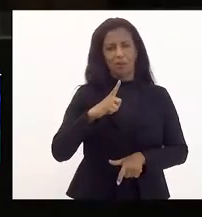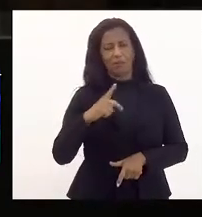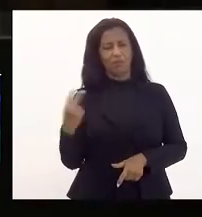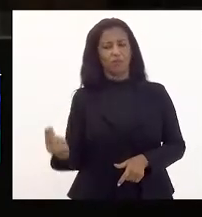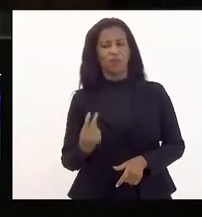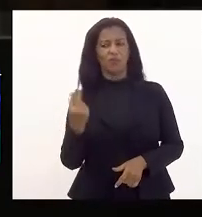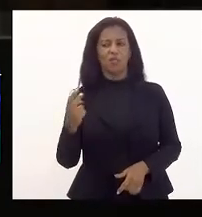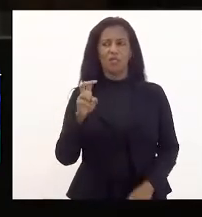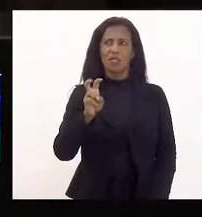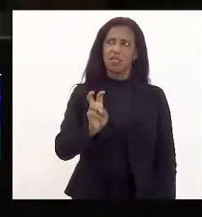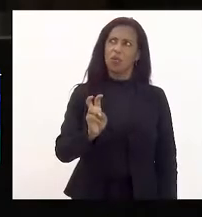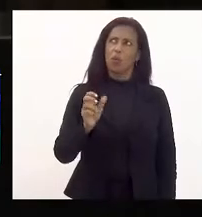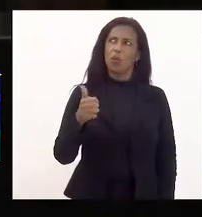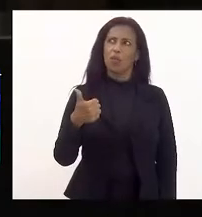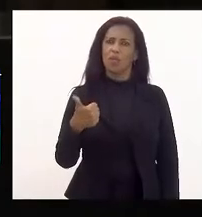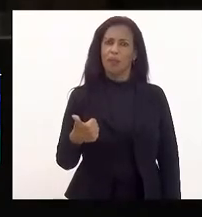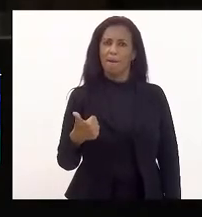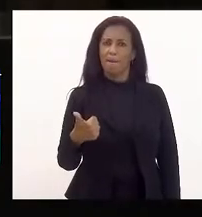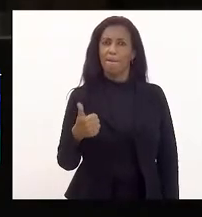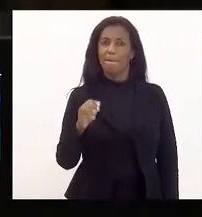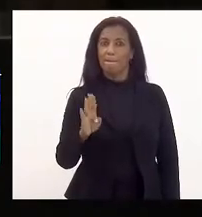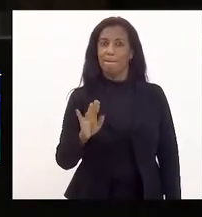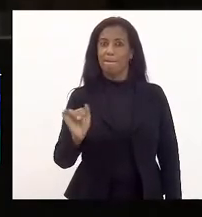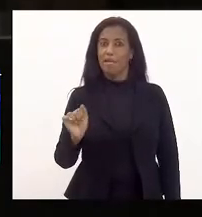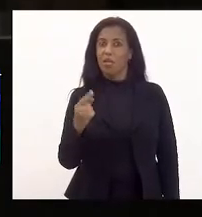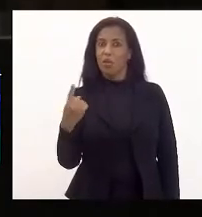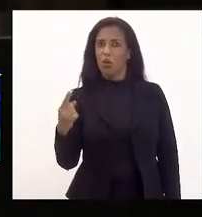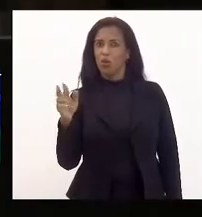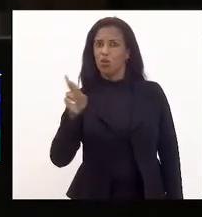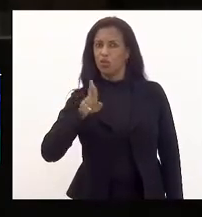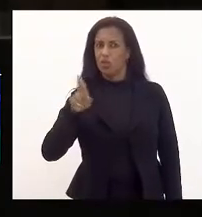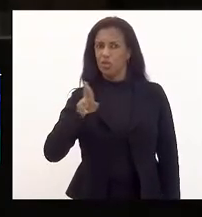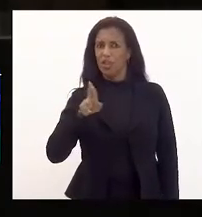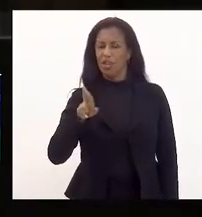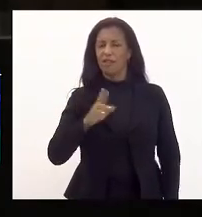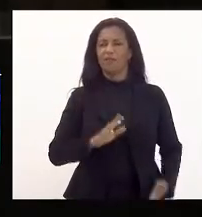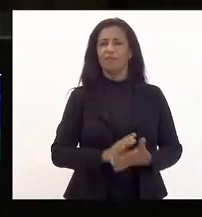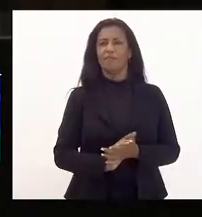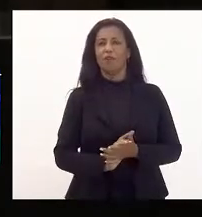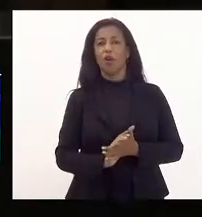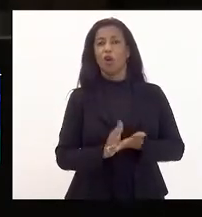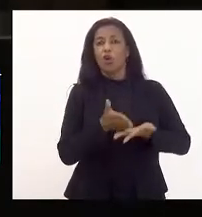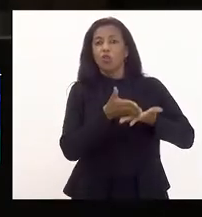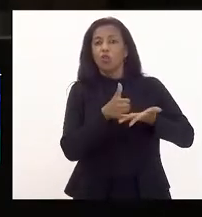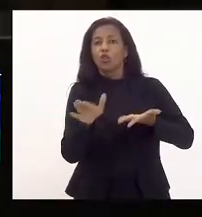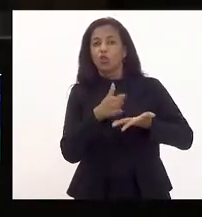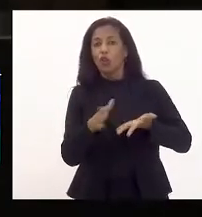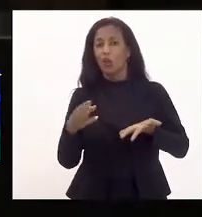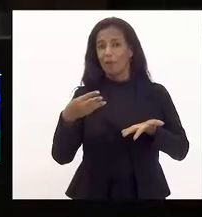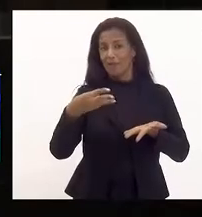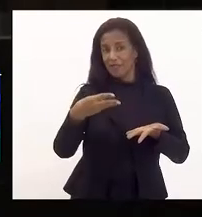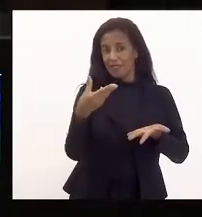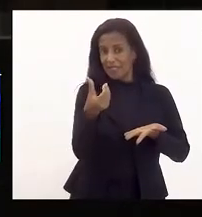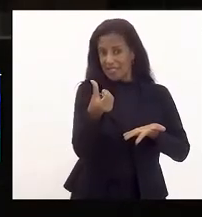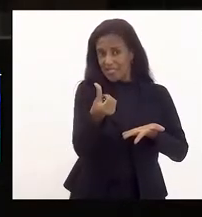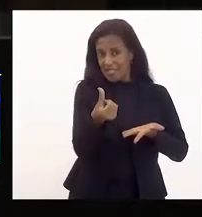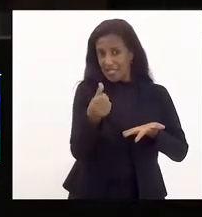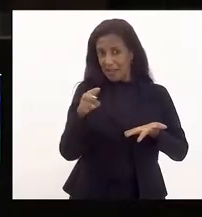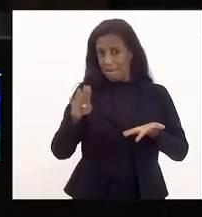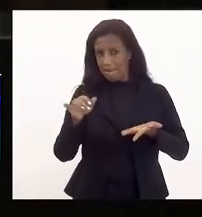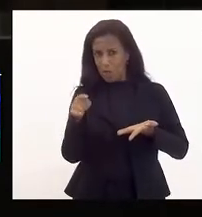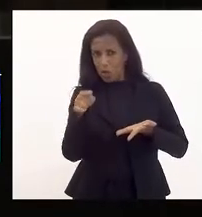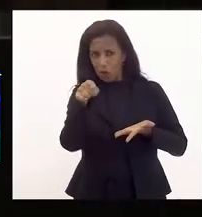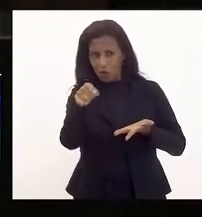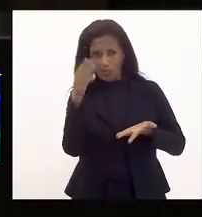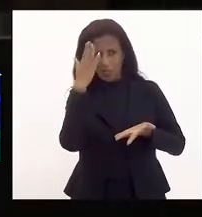de R$ 51 bilhões. Sobra R$ 36 bilhões, certo, Leomar? Você que é homem